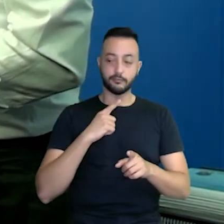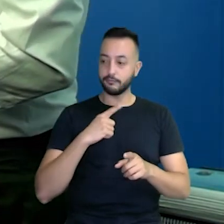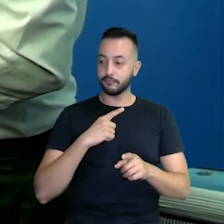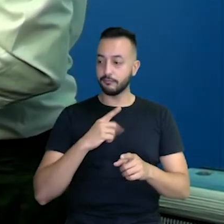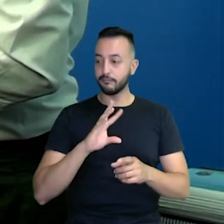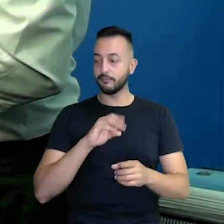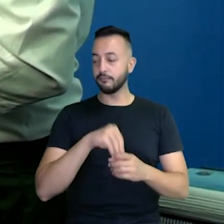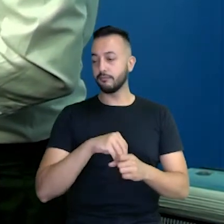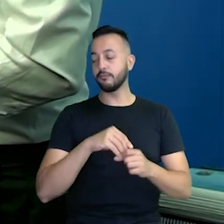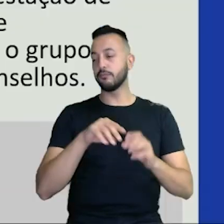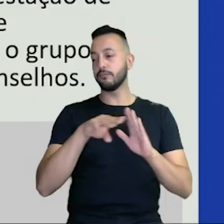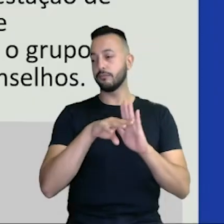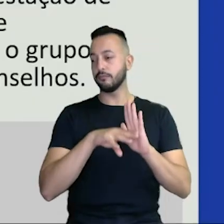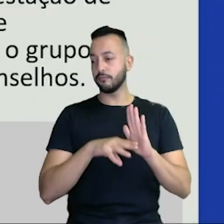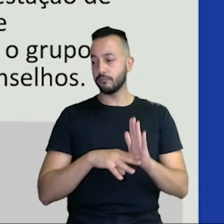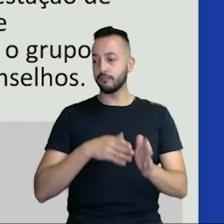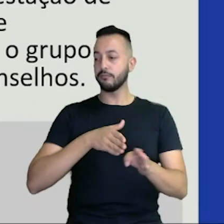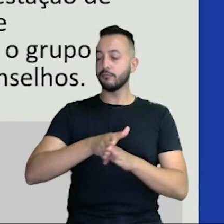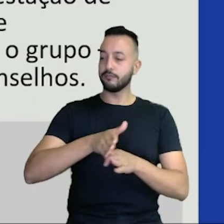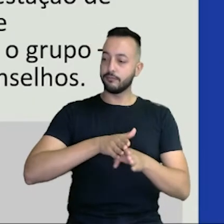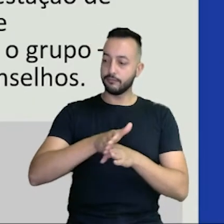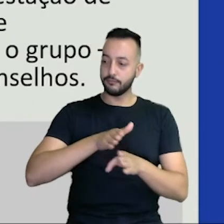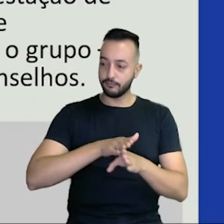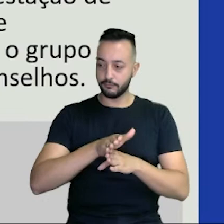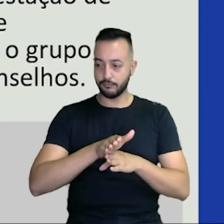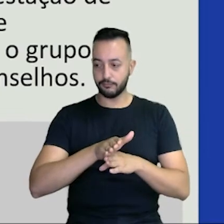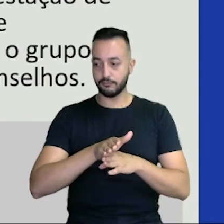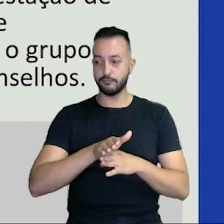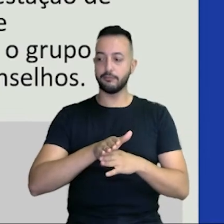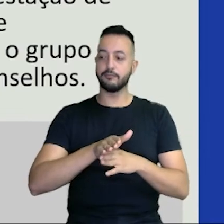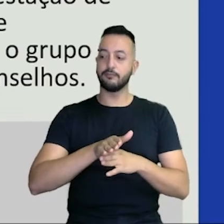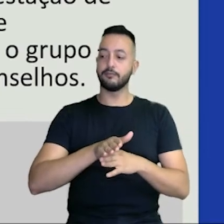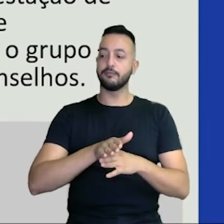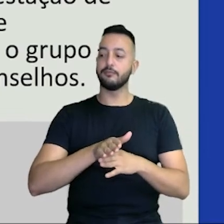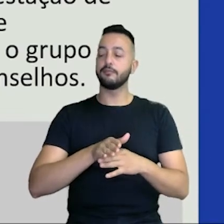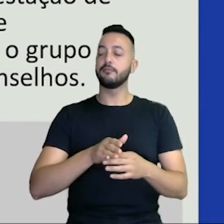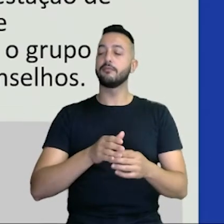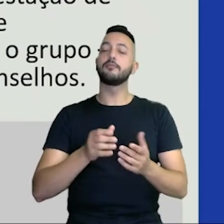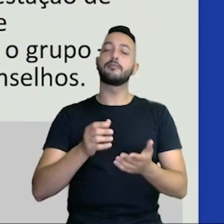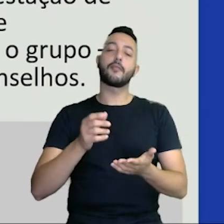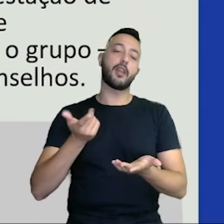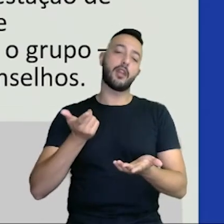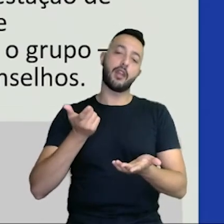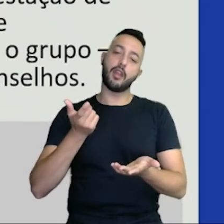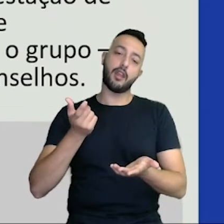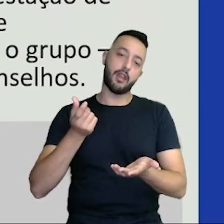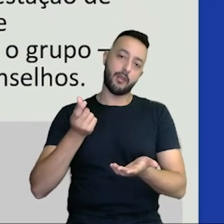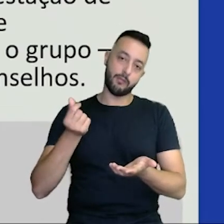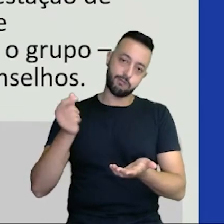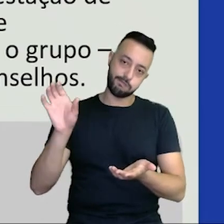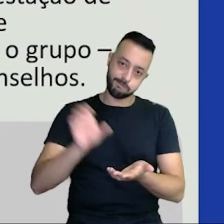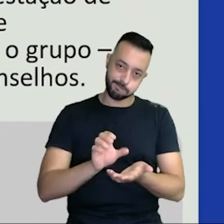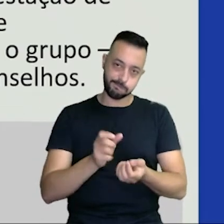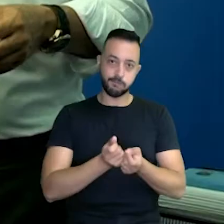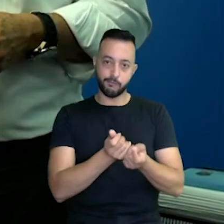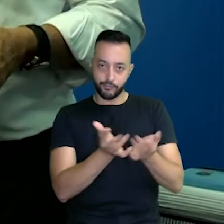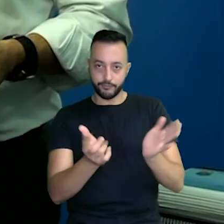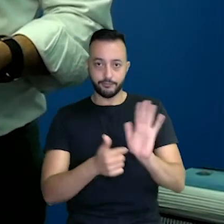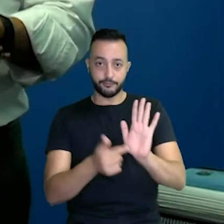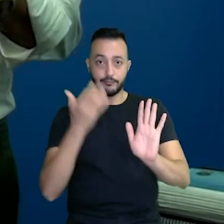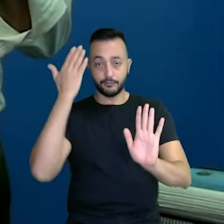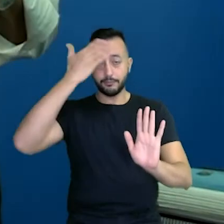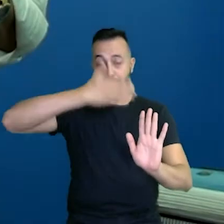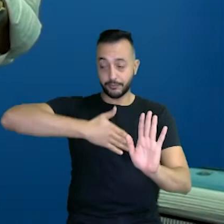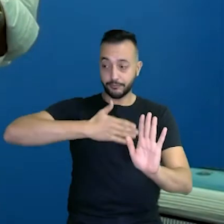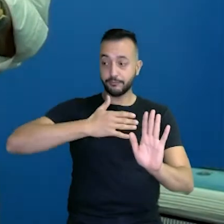ainda no núcleo de planejamento, orientação nas prestações de contas do PDDE, que é o dinheiro direto na